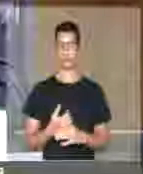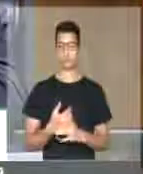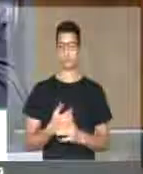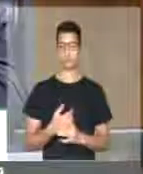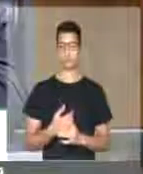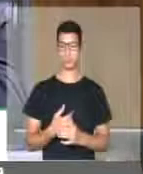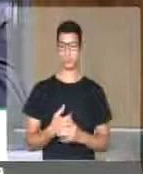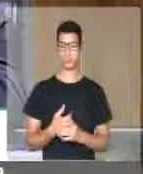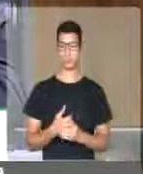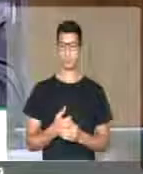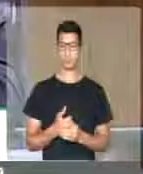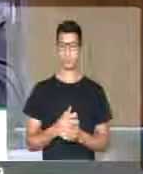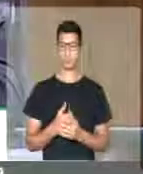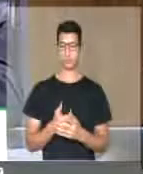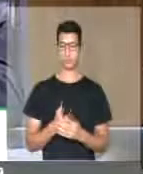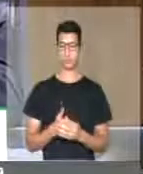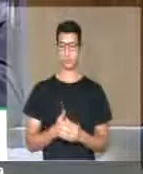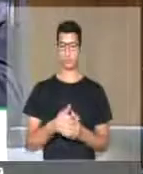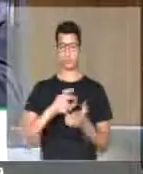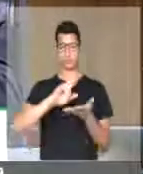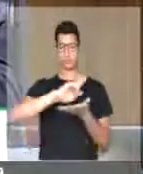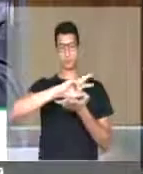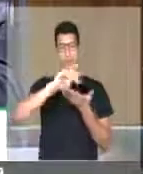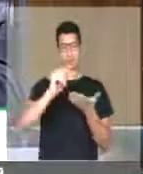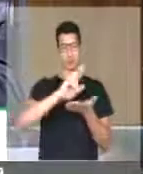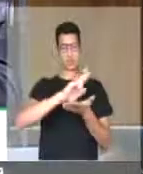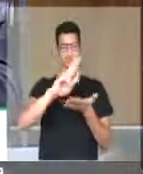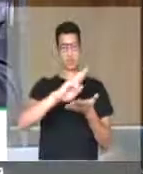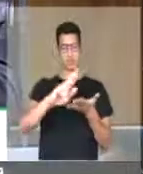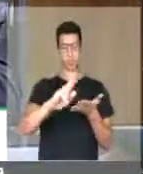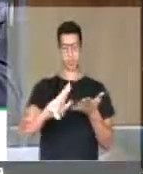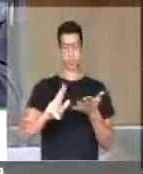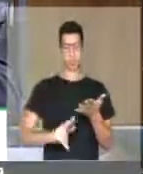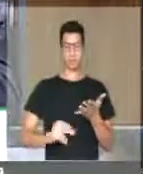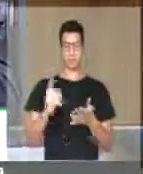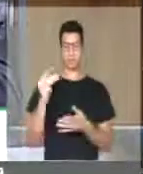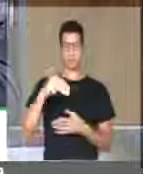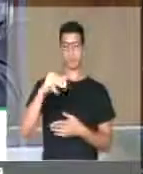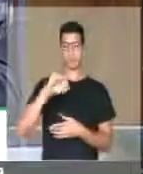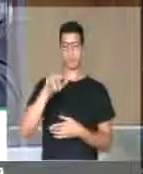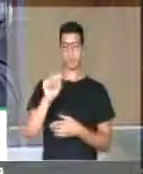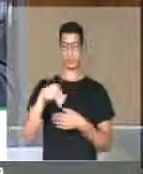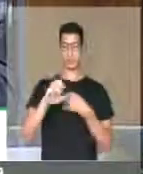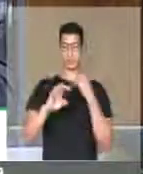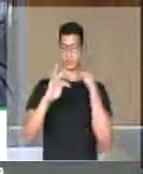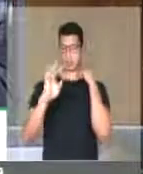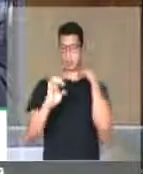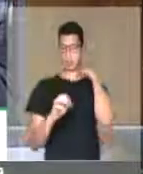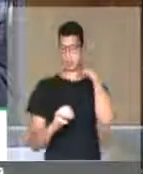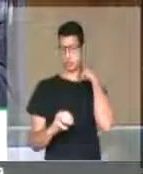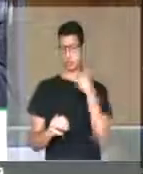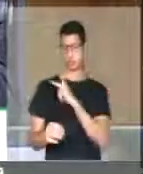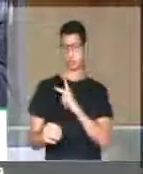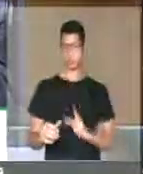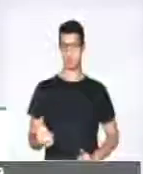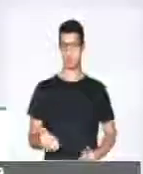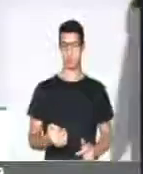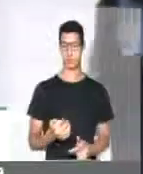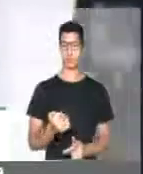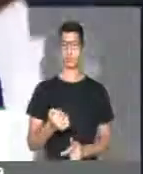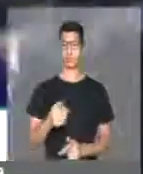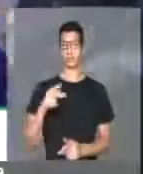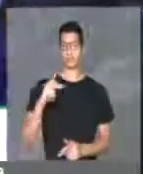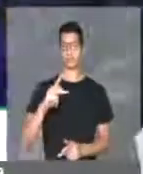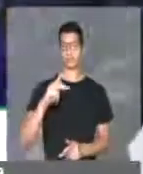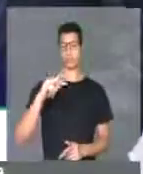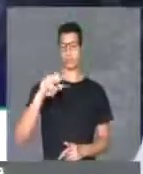Queigo Otto, Sosso Maldane, Ligo Portela, um minuto para a Janésia Capiberibes. Senhor Presidente, o